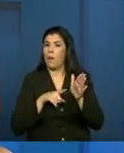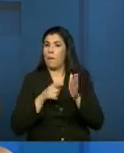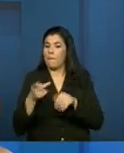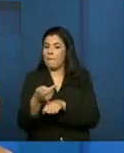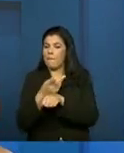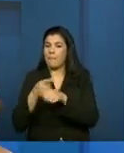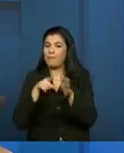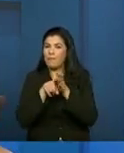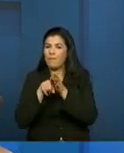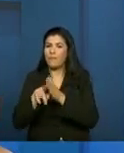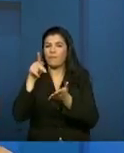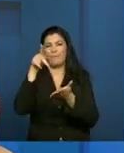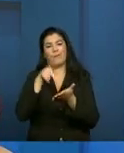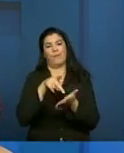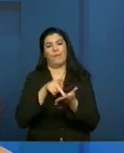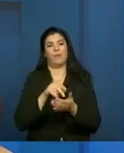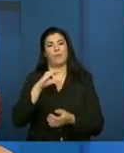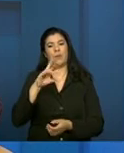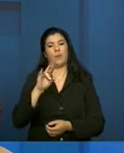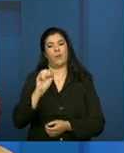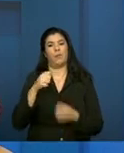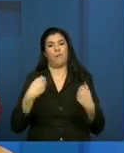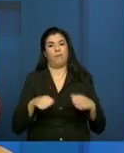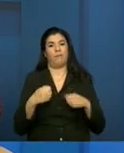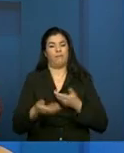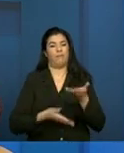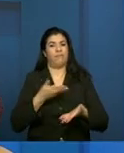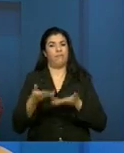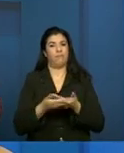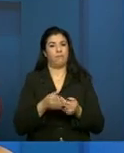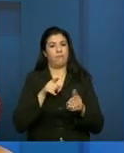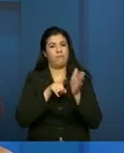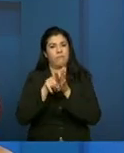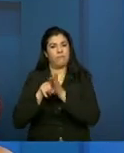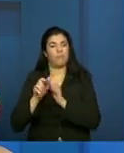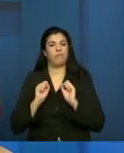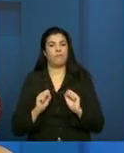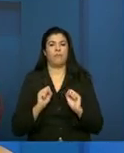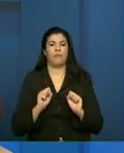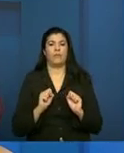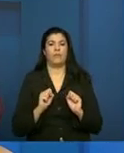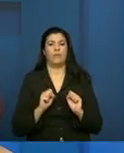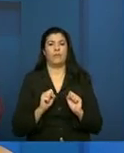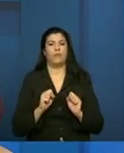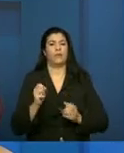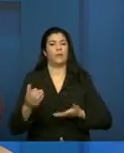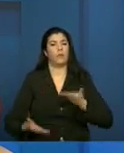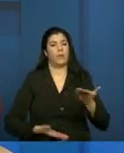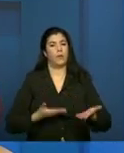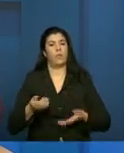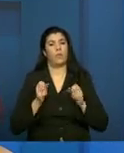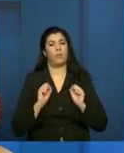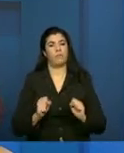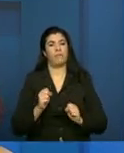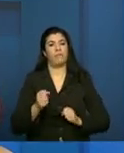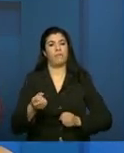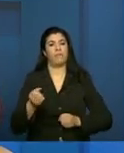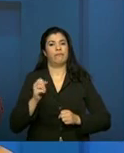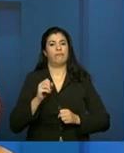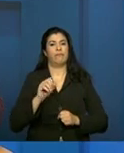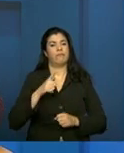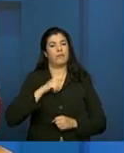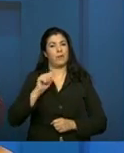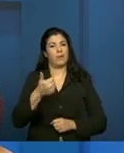fundamental que os CRAS precisam desempenhar para que esse serviço possa realmente atender a população com